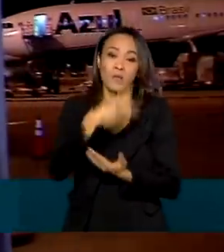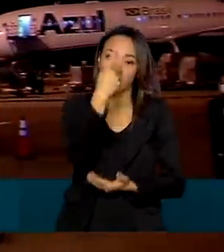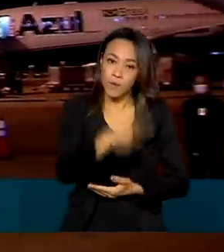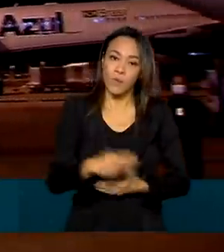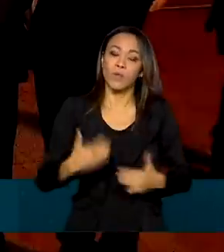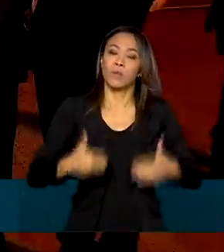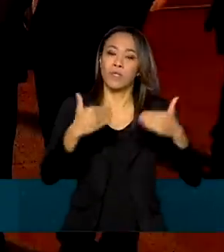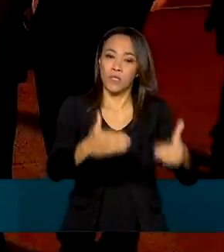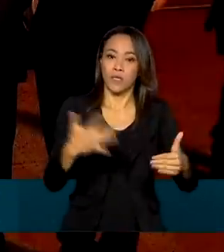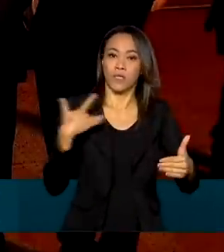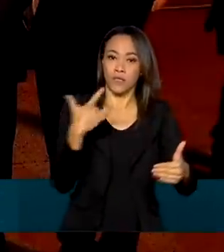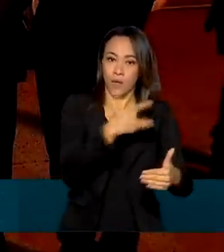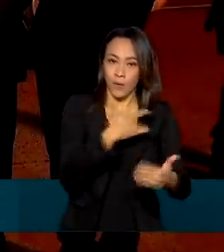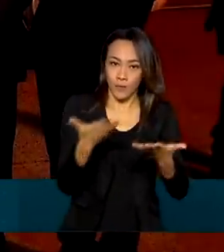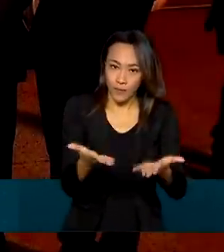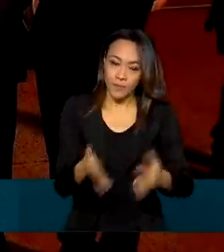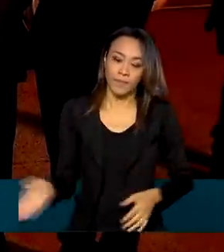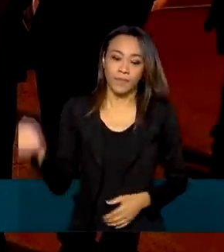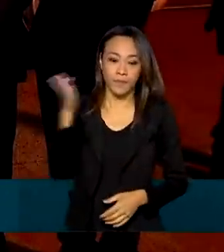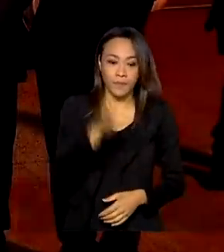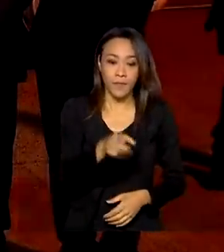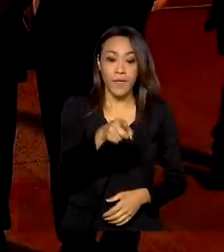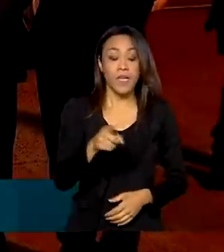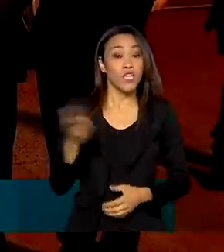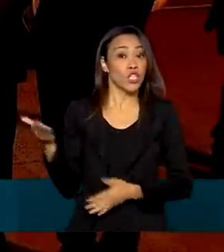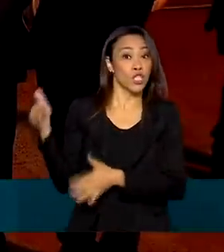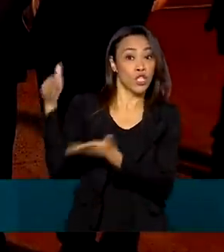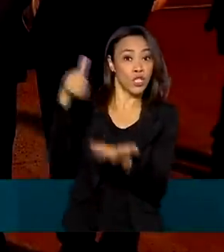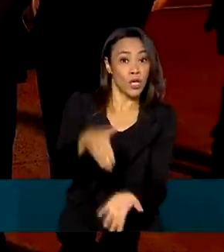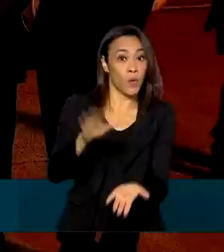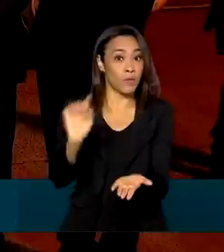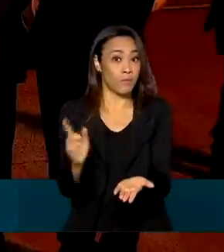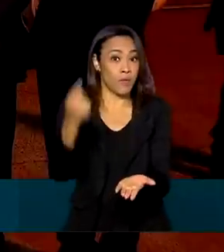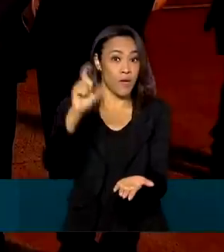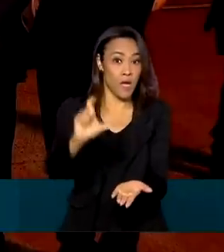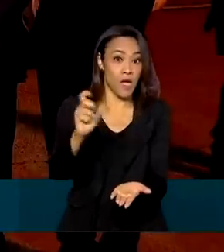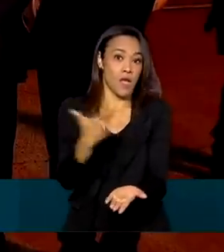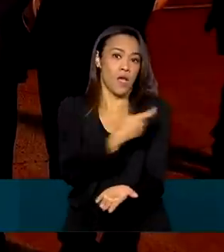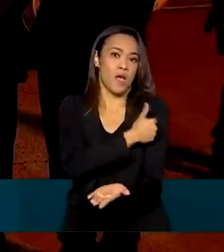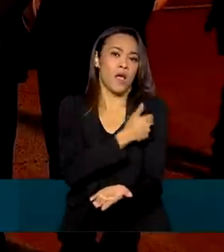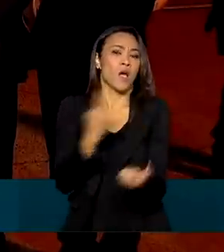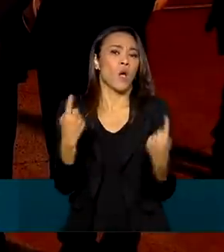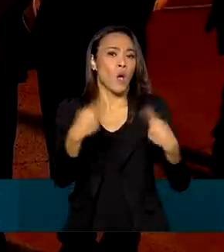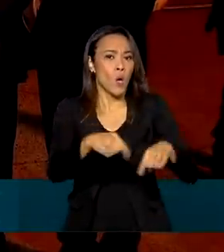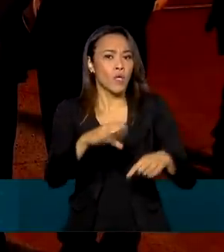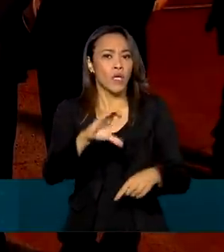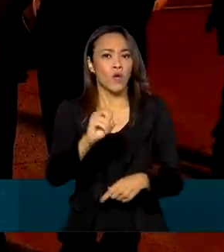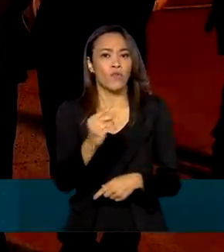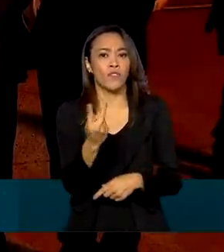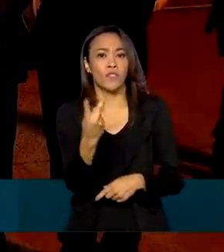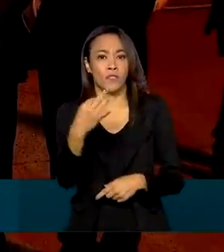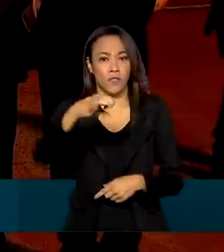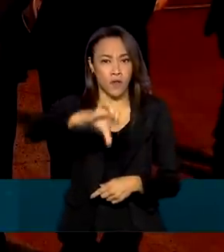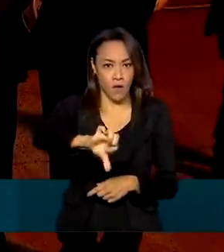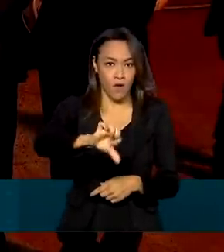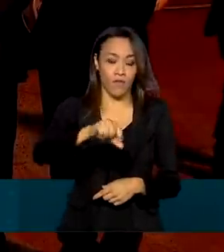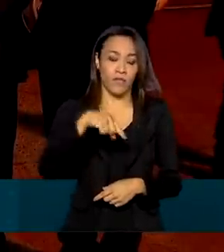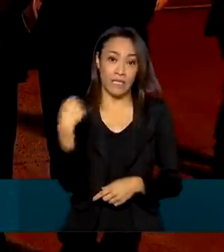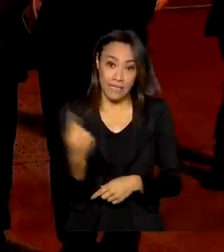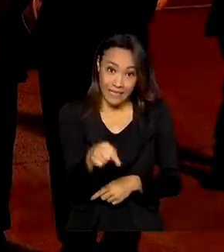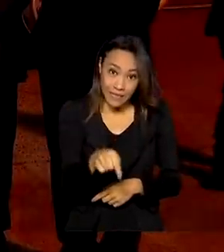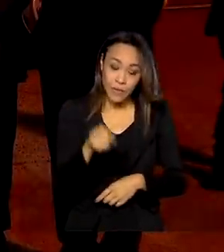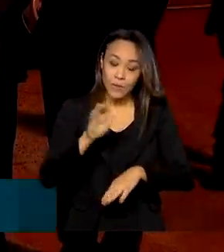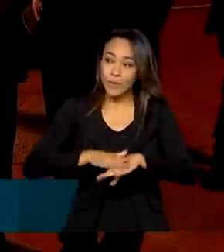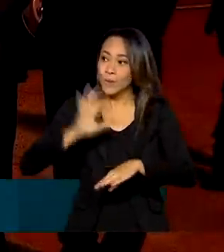Ministério da Saúde. Com a chegada das primeiras doces de nossa vacina contra a Covid-19, damos um passo decisivo